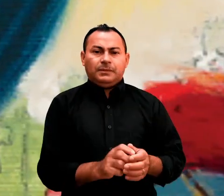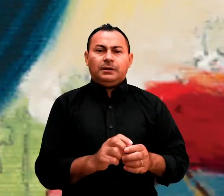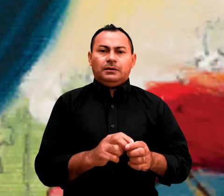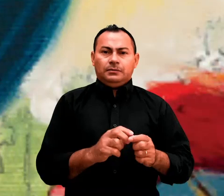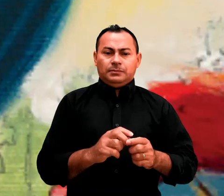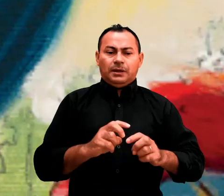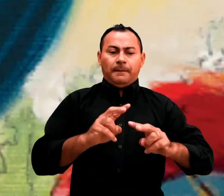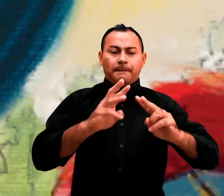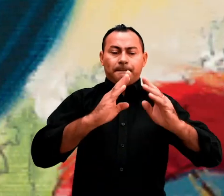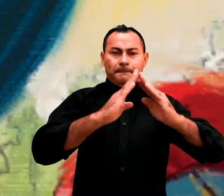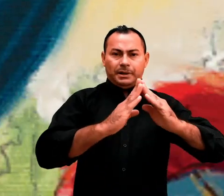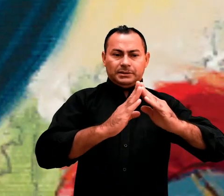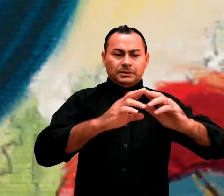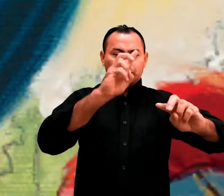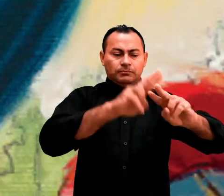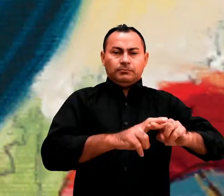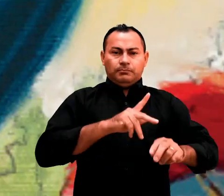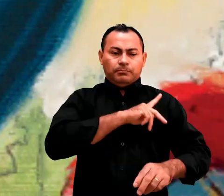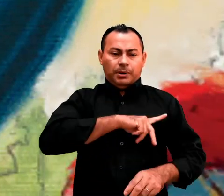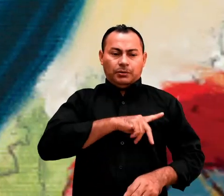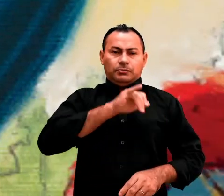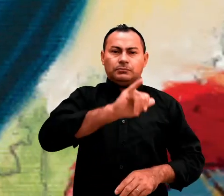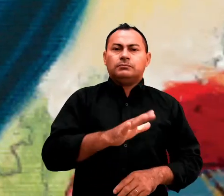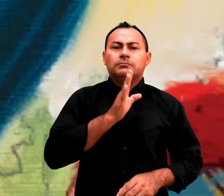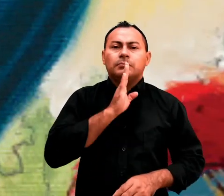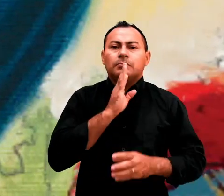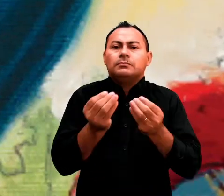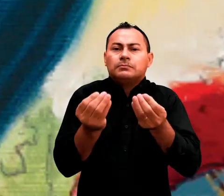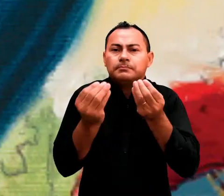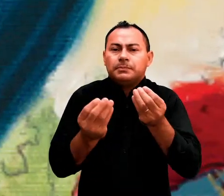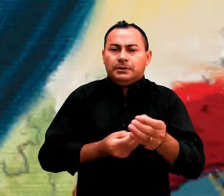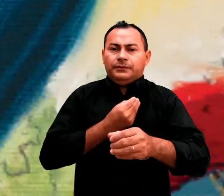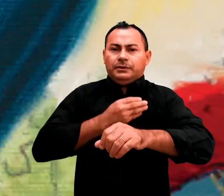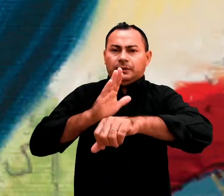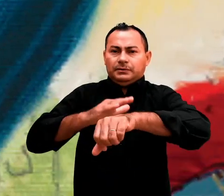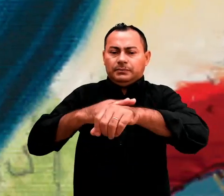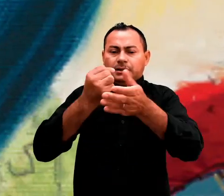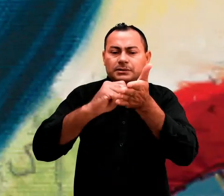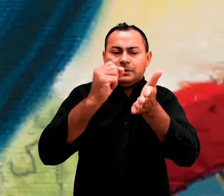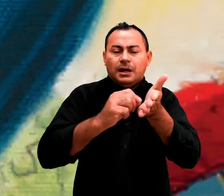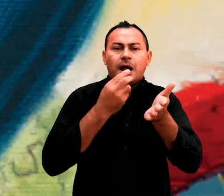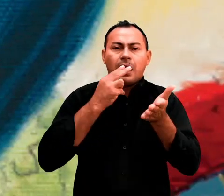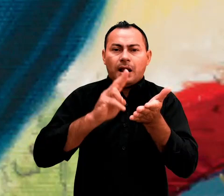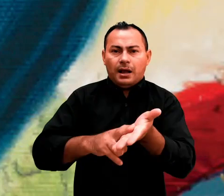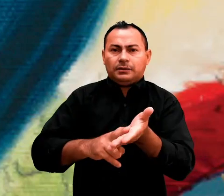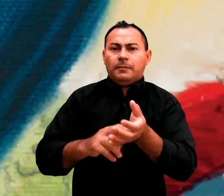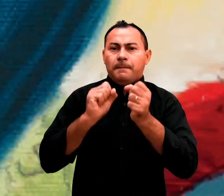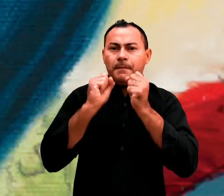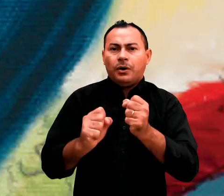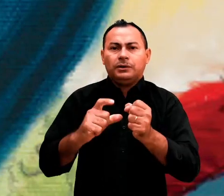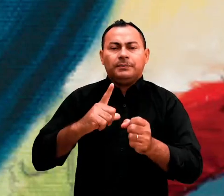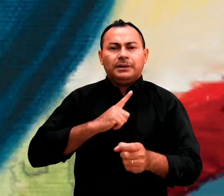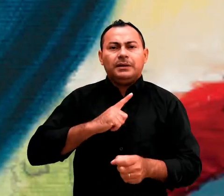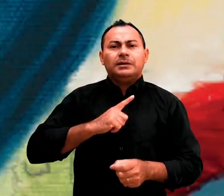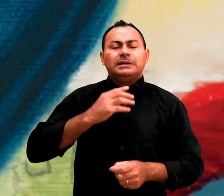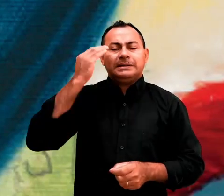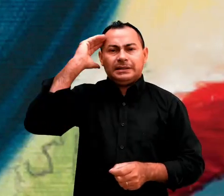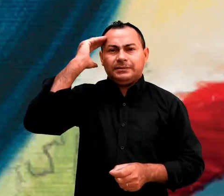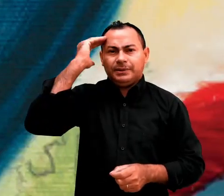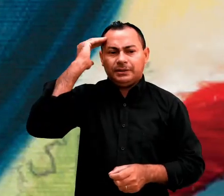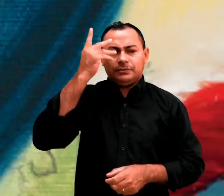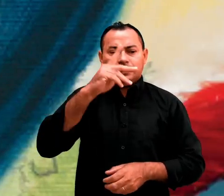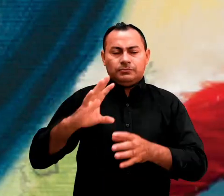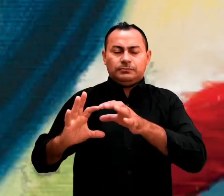sobre a prisão em que Paulo estava e conhecendo um pouco mais sobre como ele viveu na época em que escreveu esta carta, podemos ter uma maior